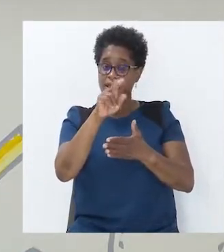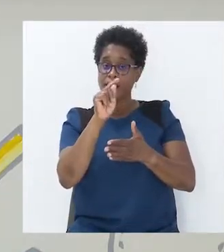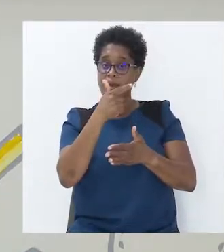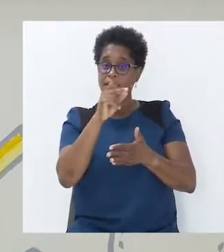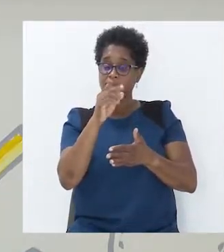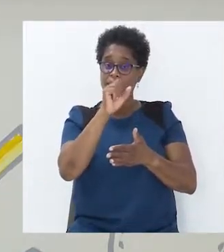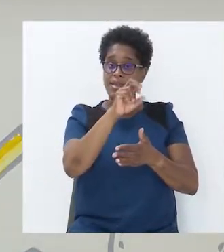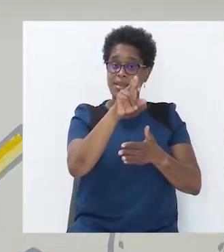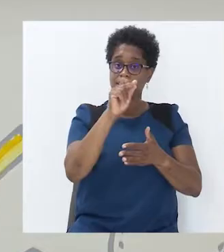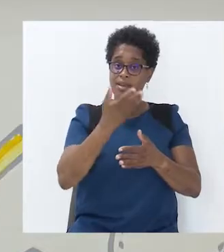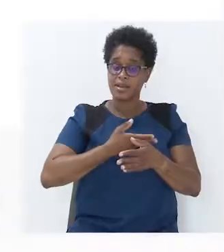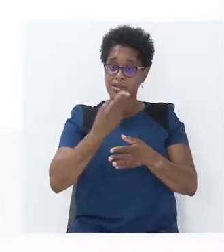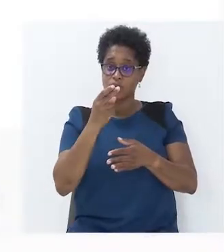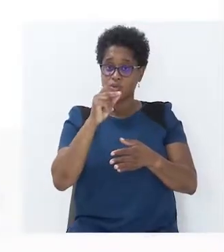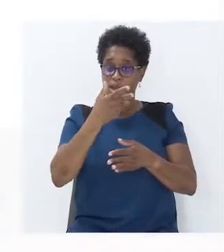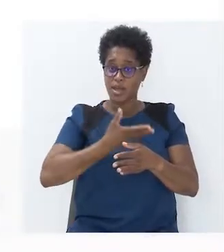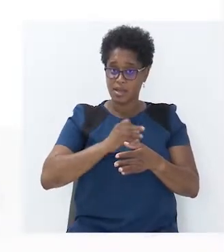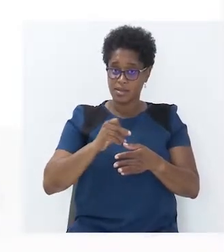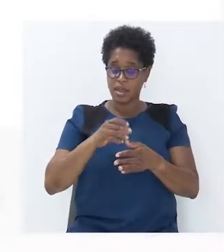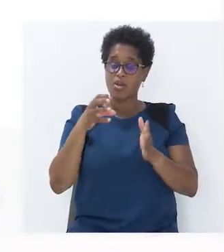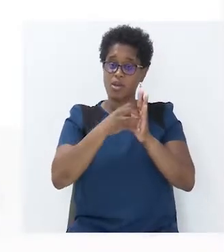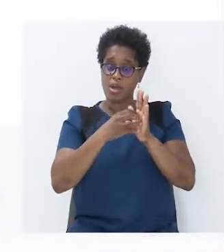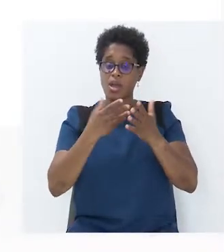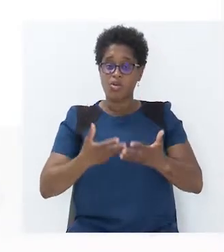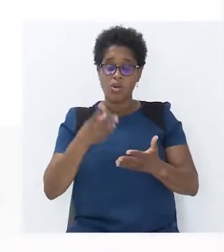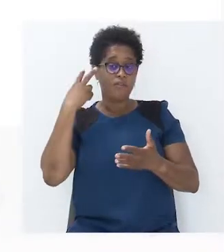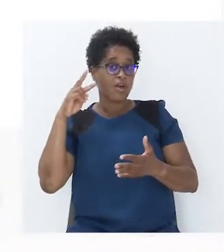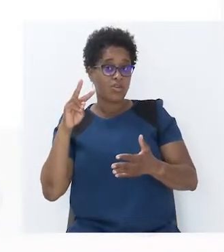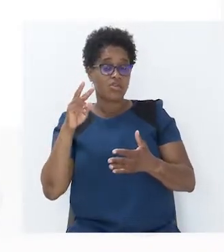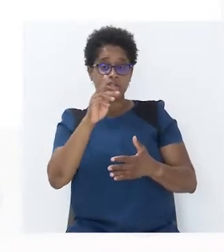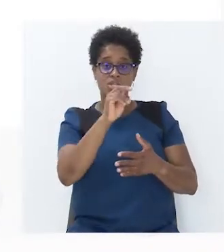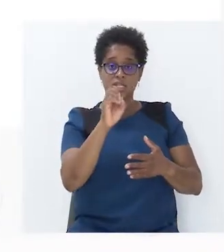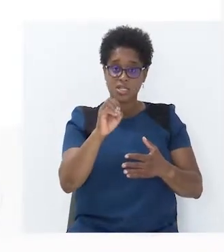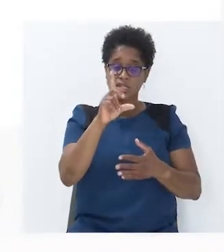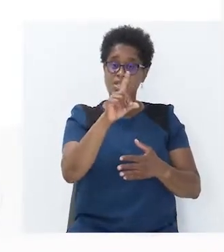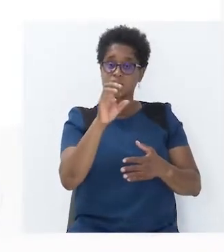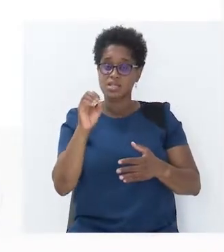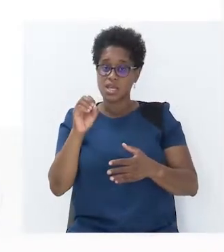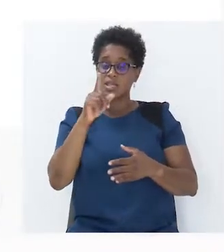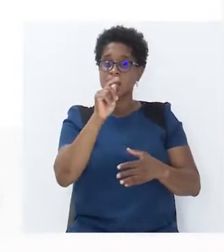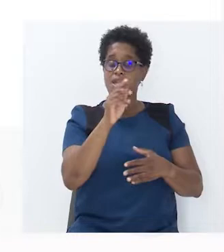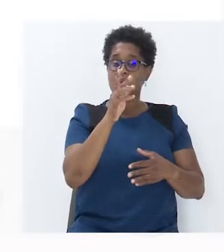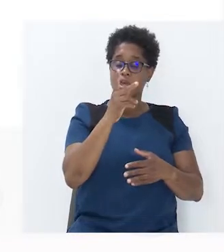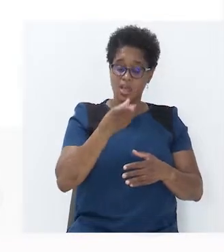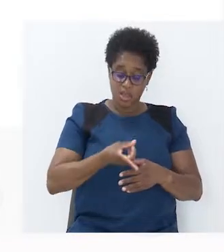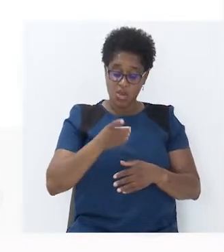agora os valores 30, 60 e 90, também na mesma